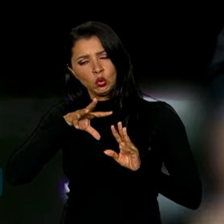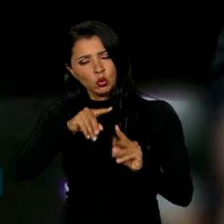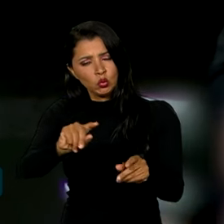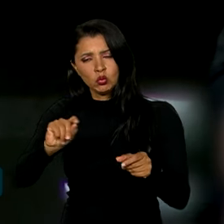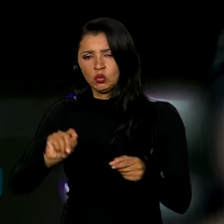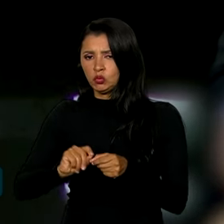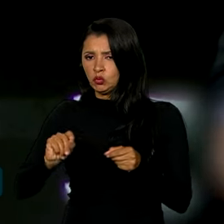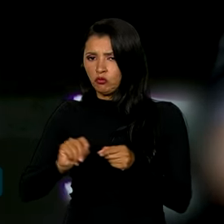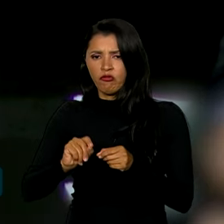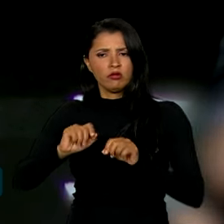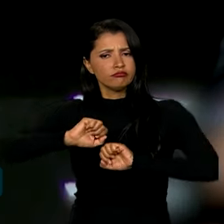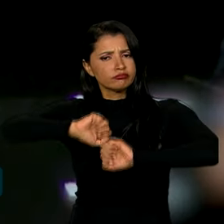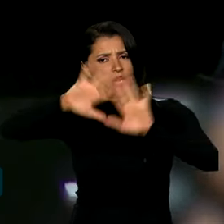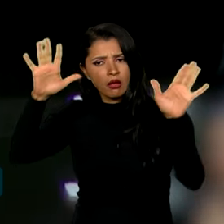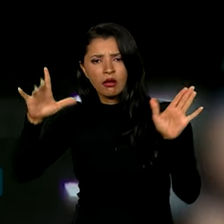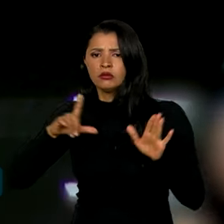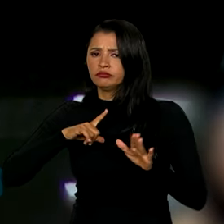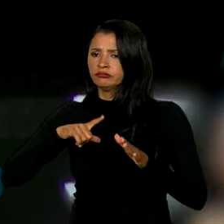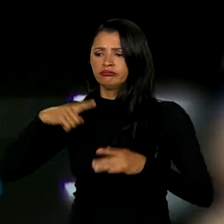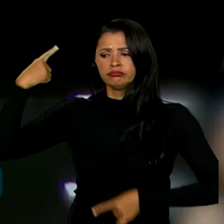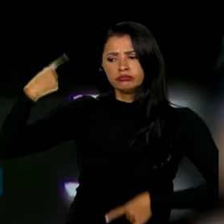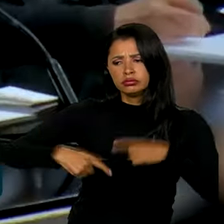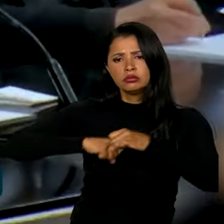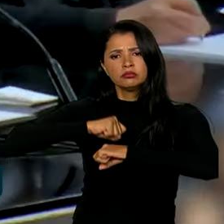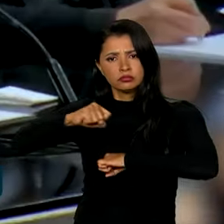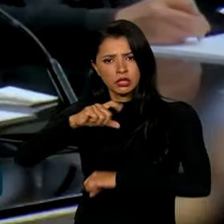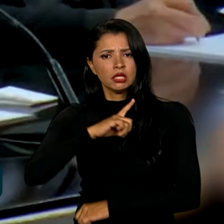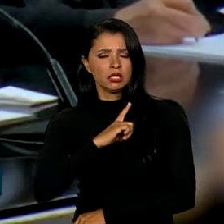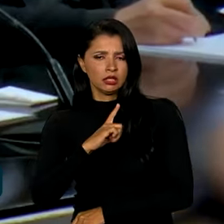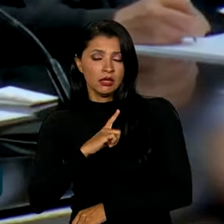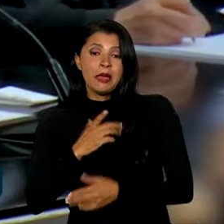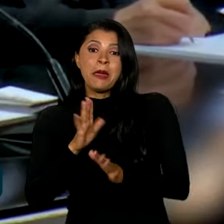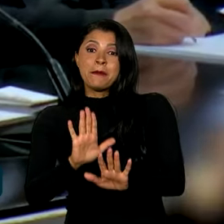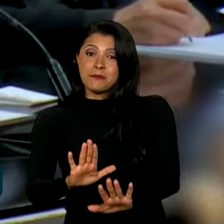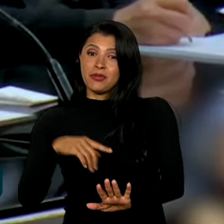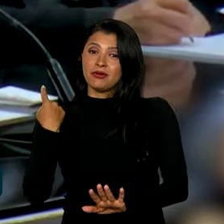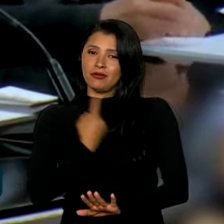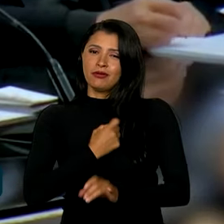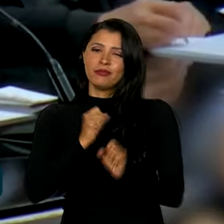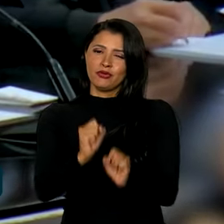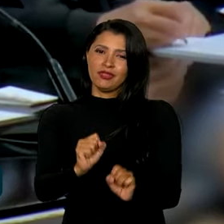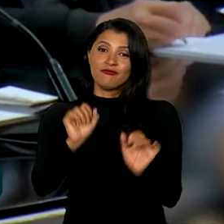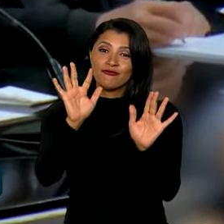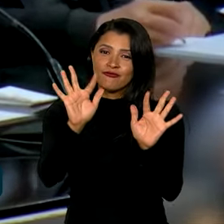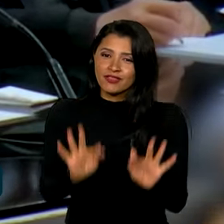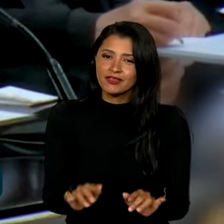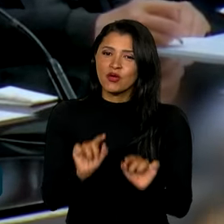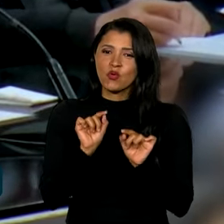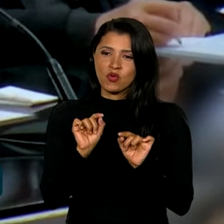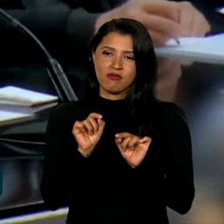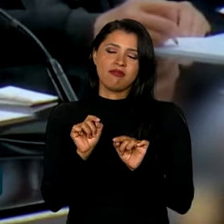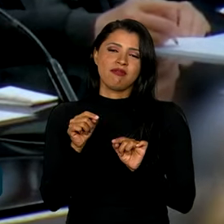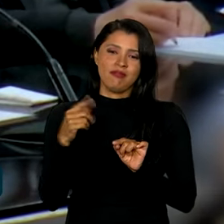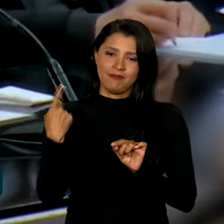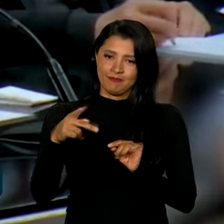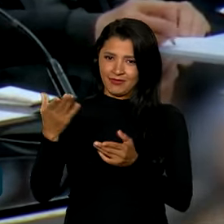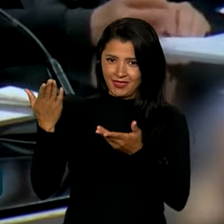feito com toda a transparência, com muita discussão, mas nós podemos concluir essa